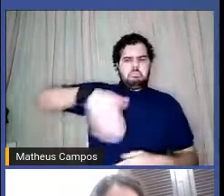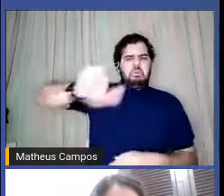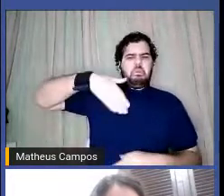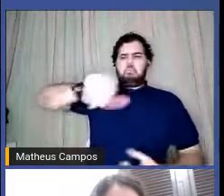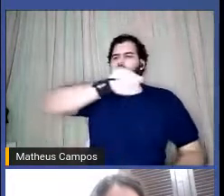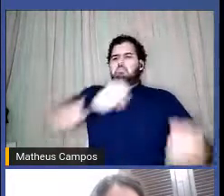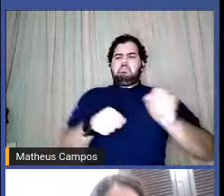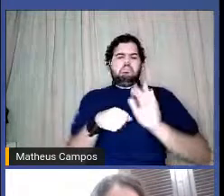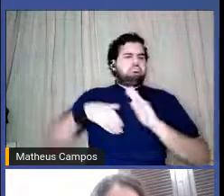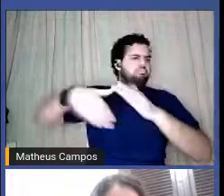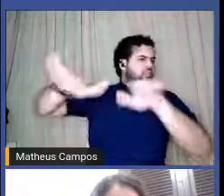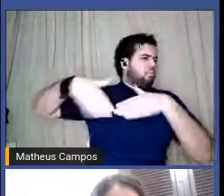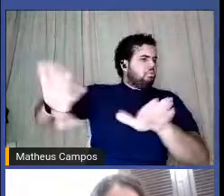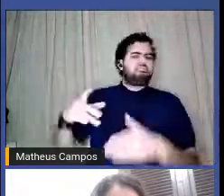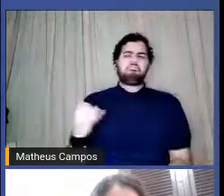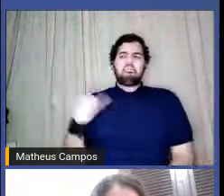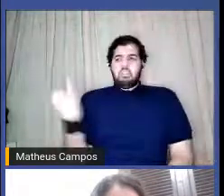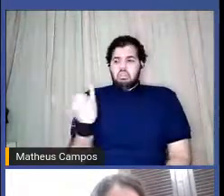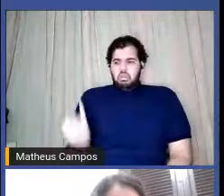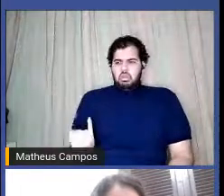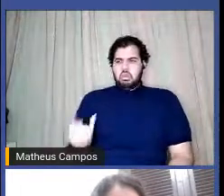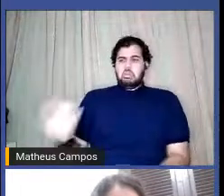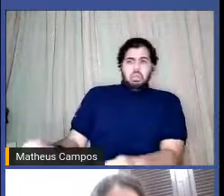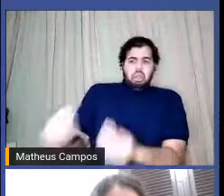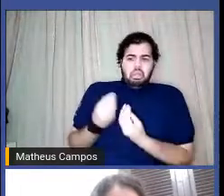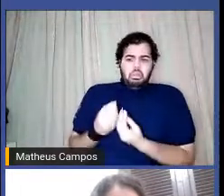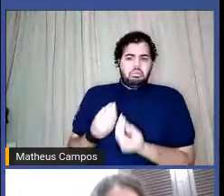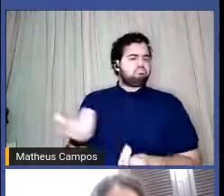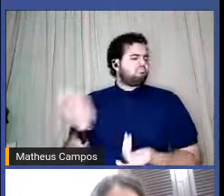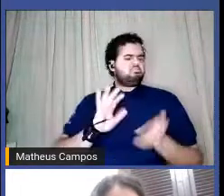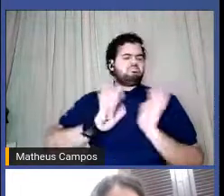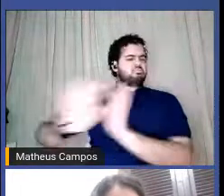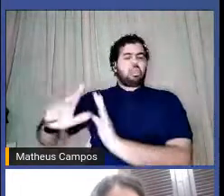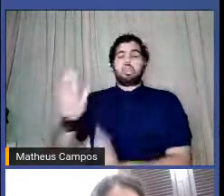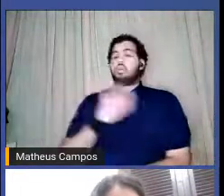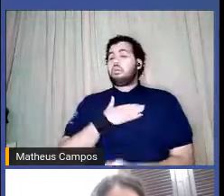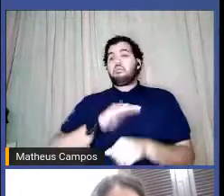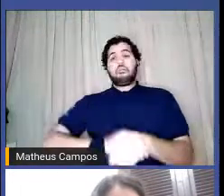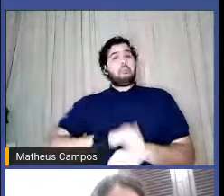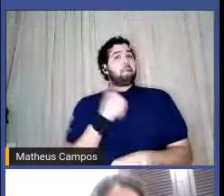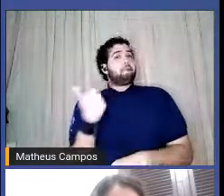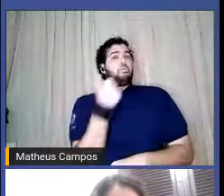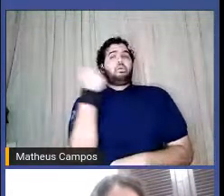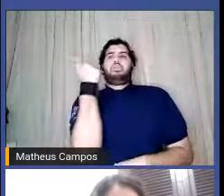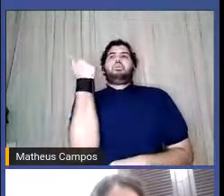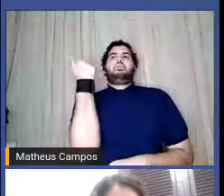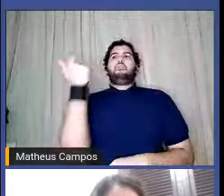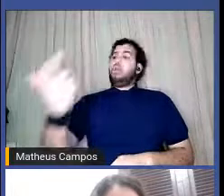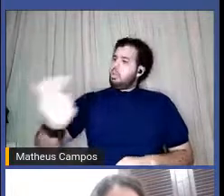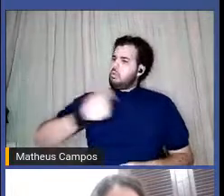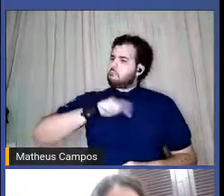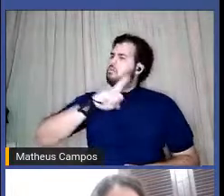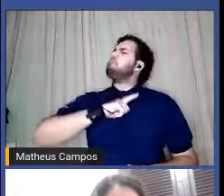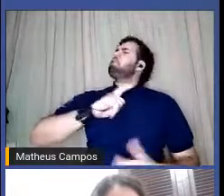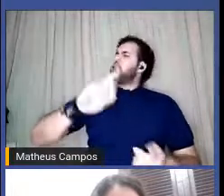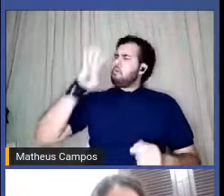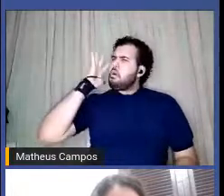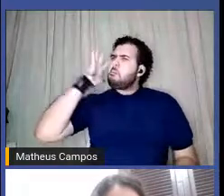não importa o que você vai me dar, não vale minha dignidade. eu vou ter sonhos.